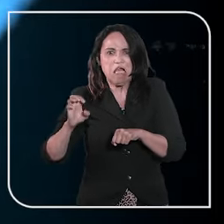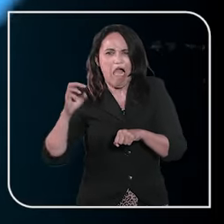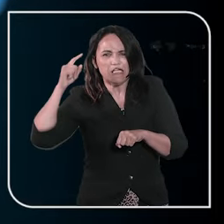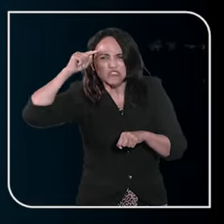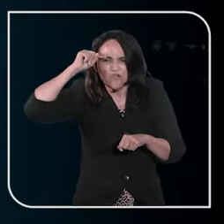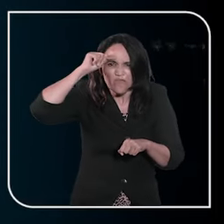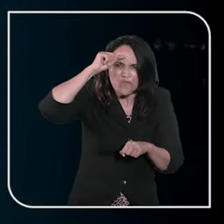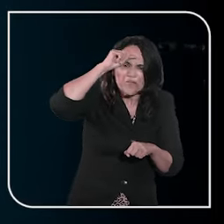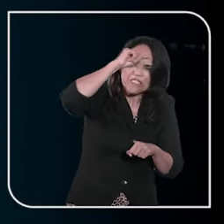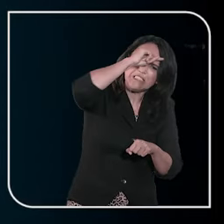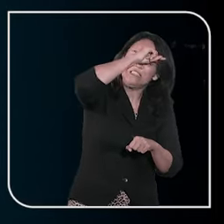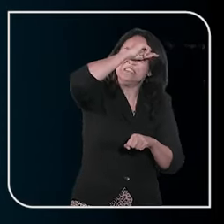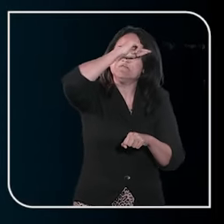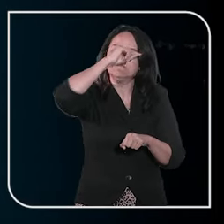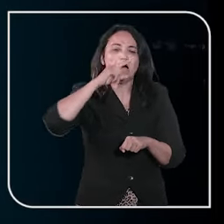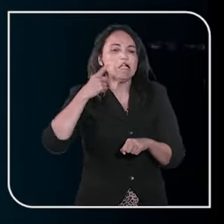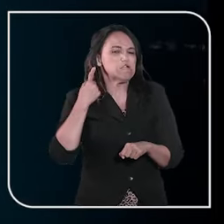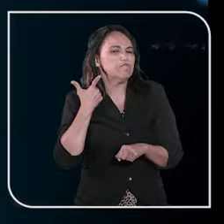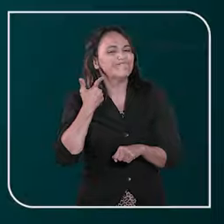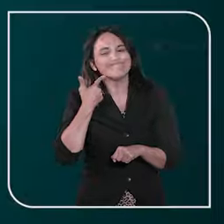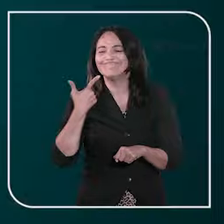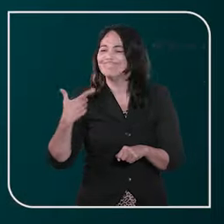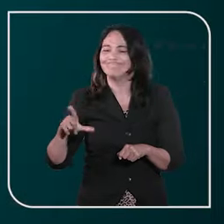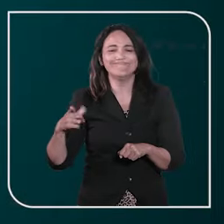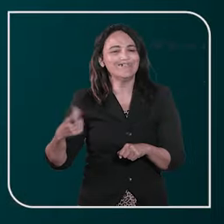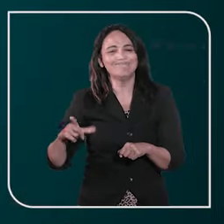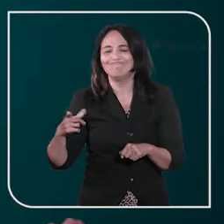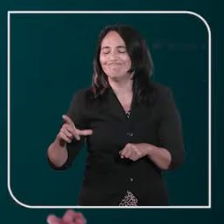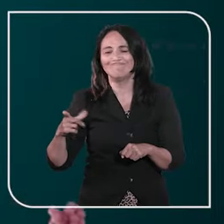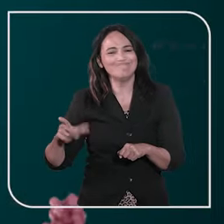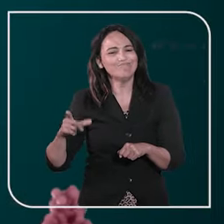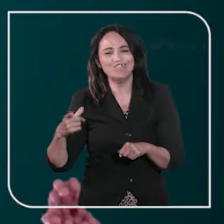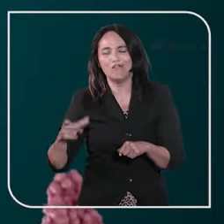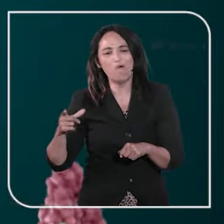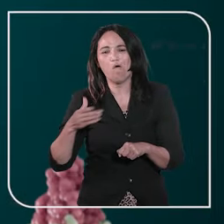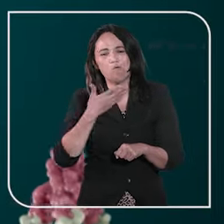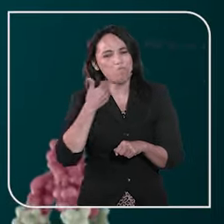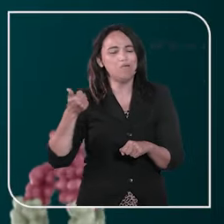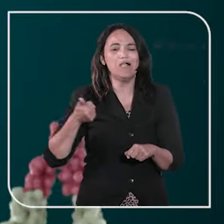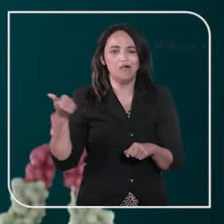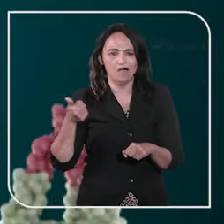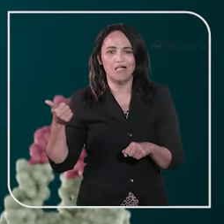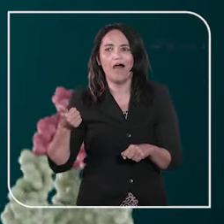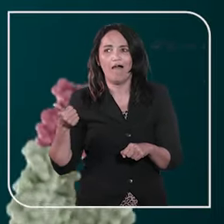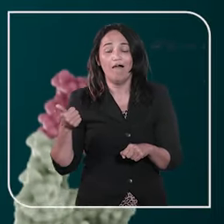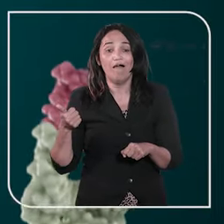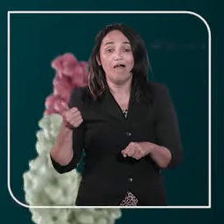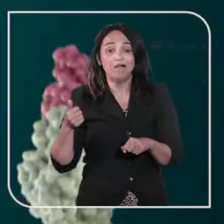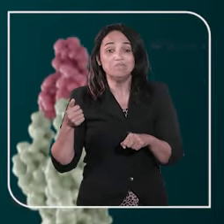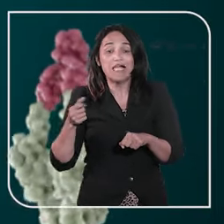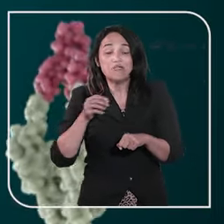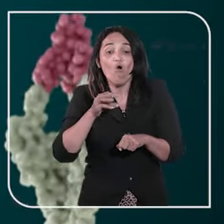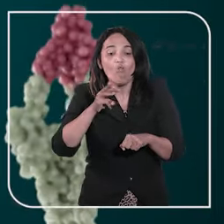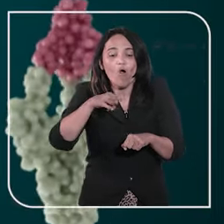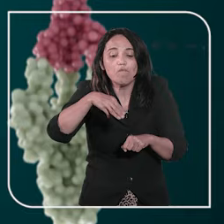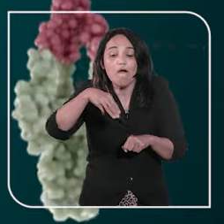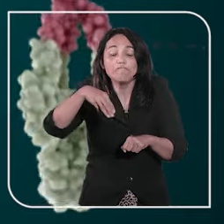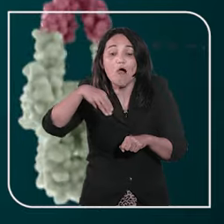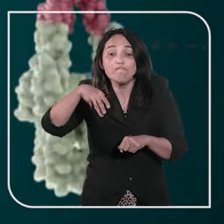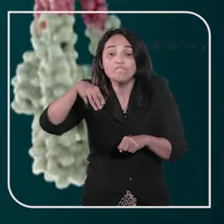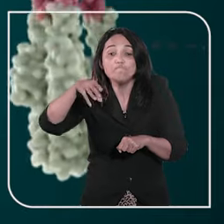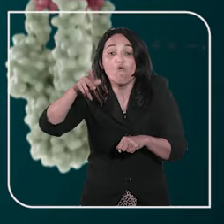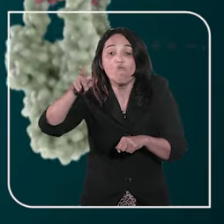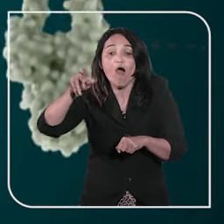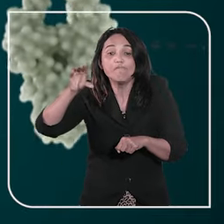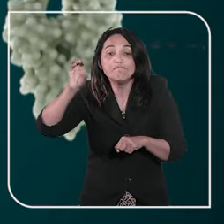rara e degenerativa que não tem cura. Ela interfere na capacidade do corpo de produzir uma proteína essencial para a